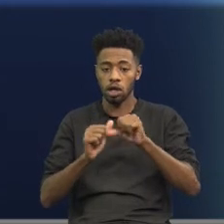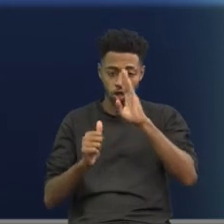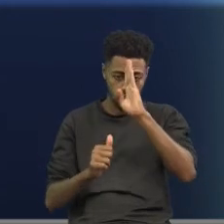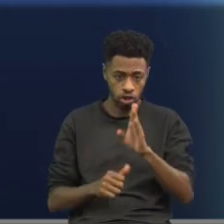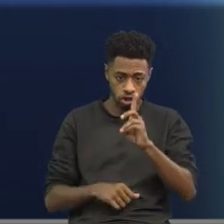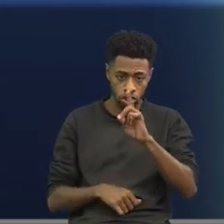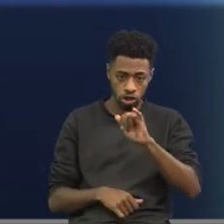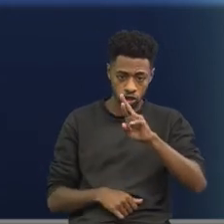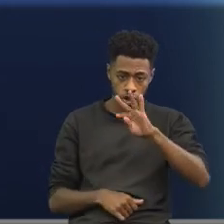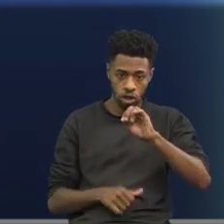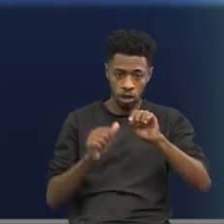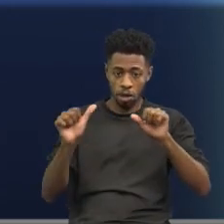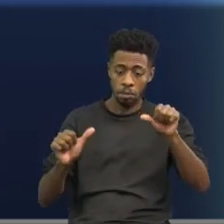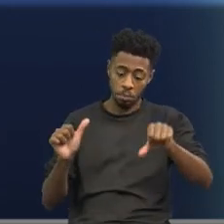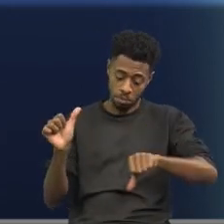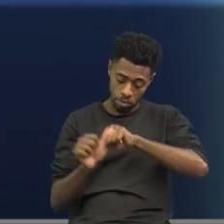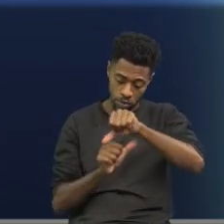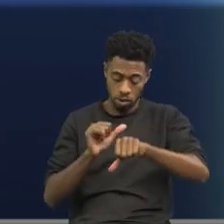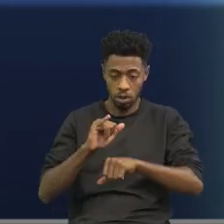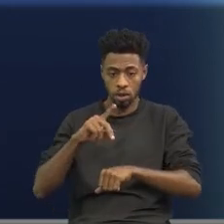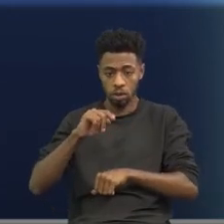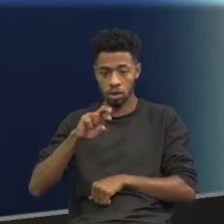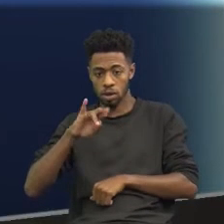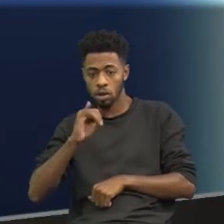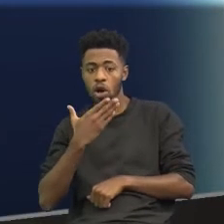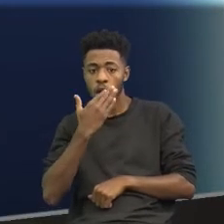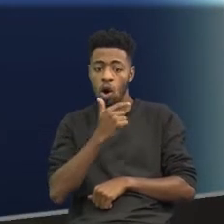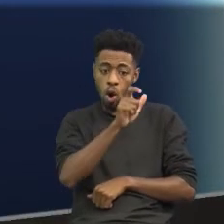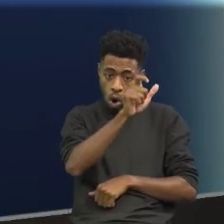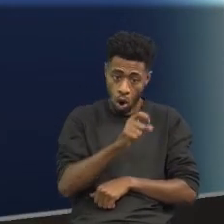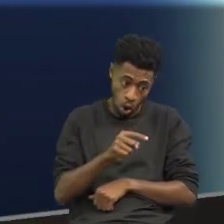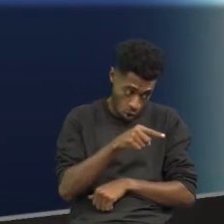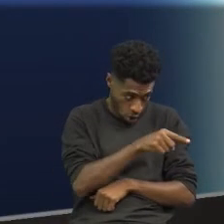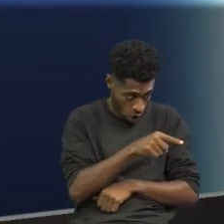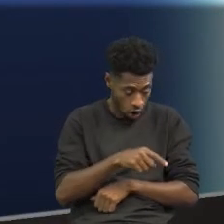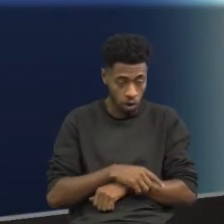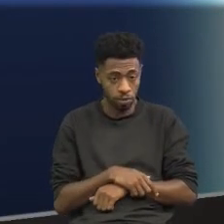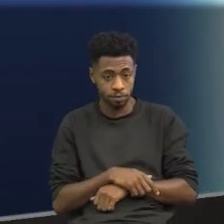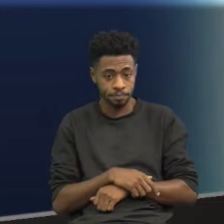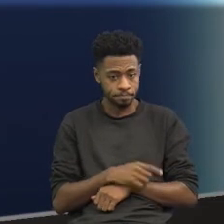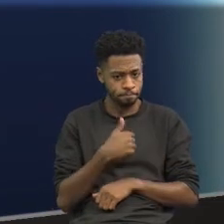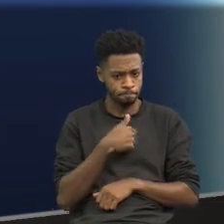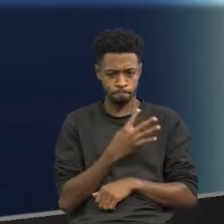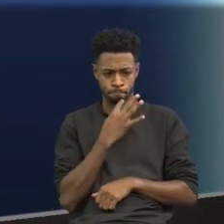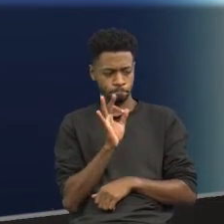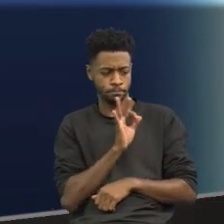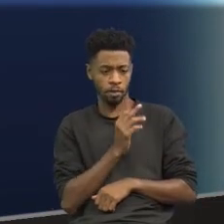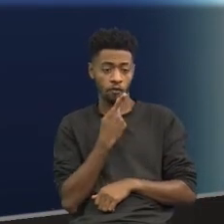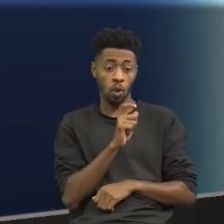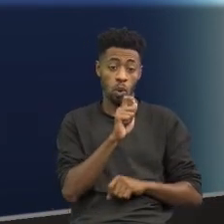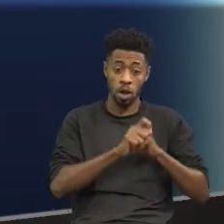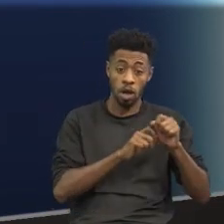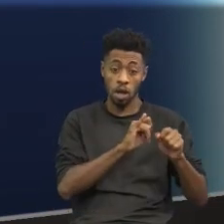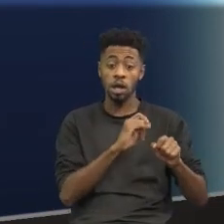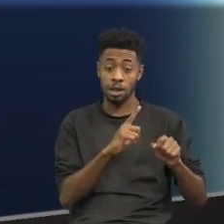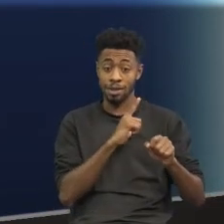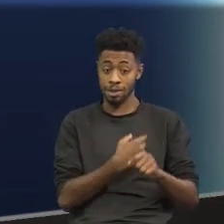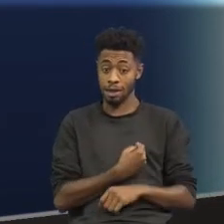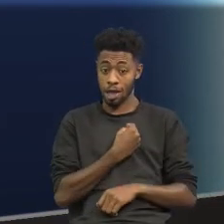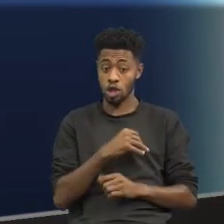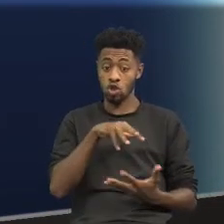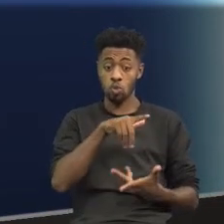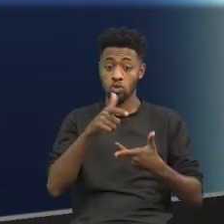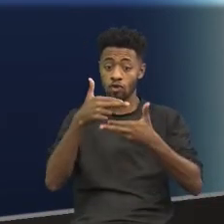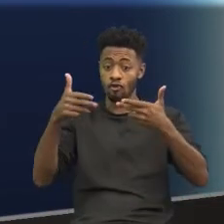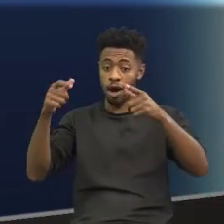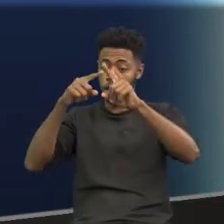Então, transformando, gente teria o seguinte. O pintor desconhecido dizia que, enquanto existissem no mundo aqueles